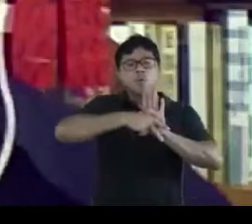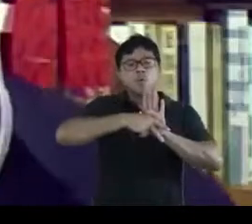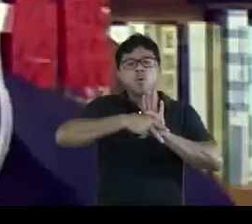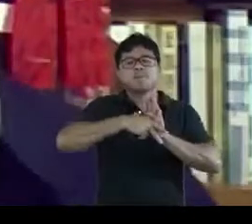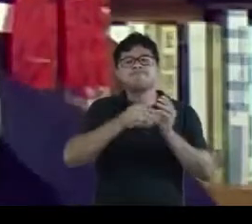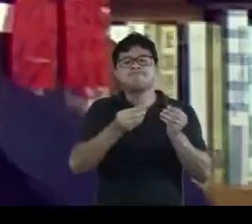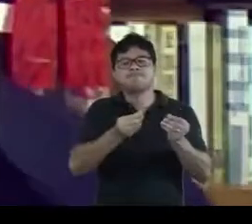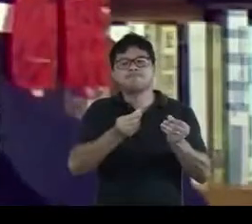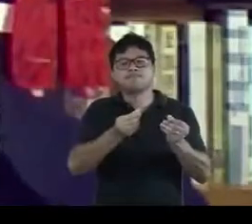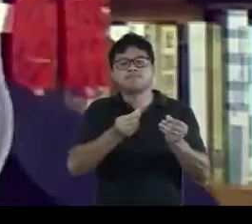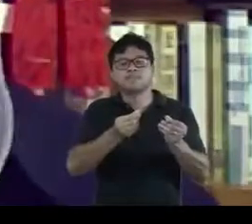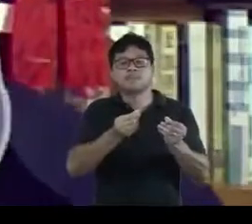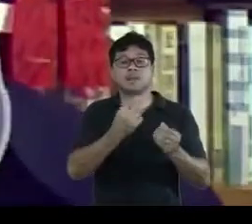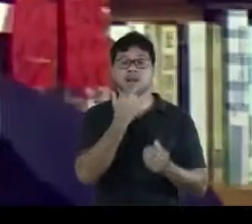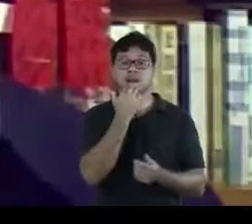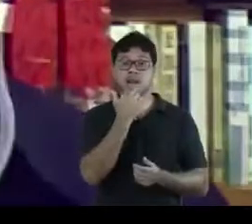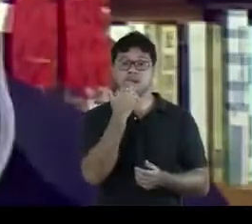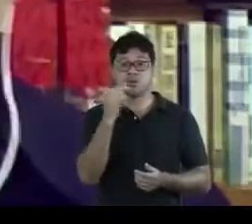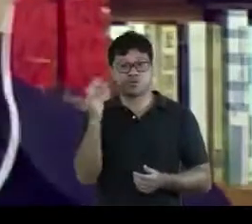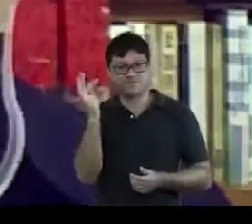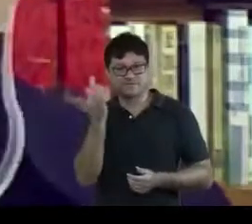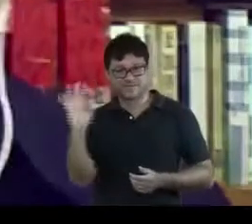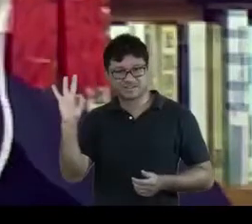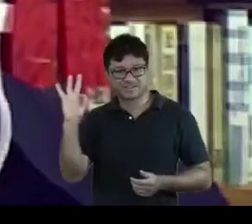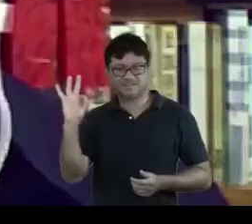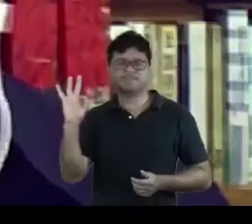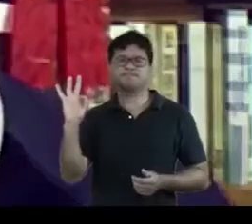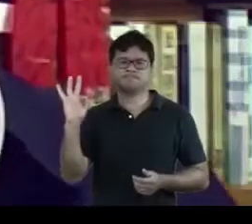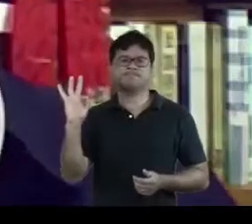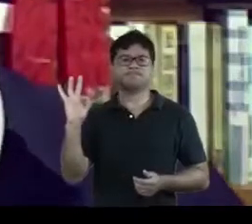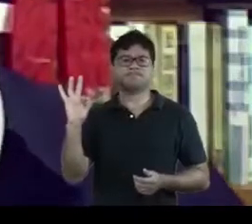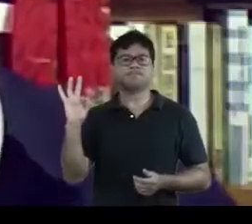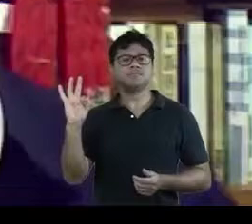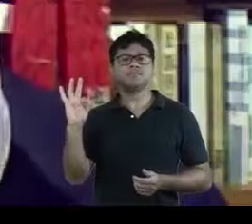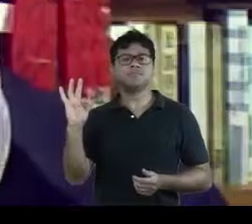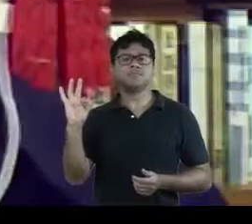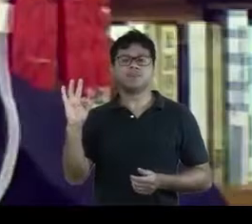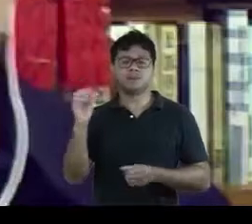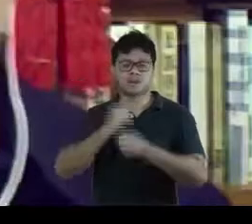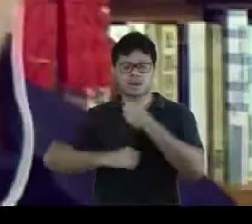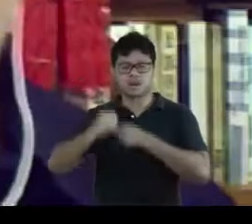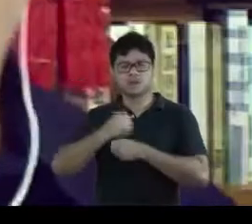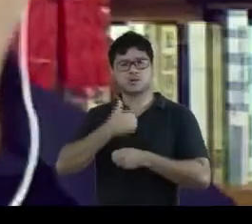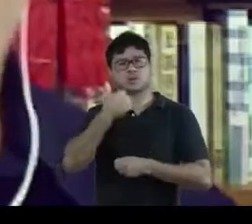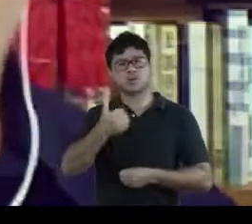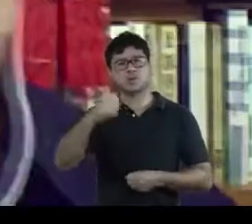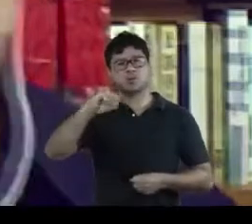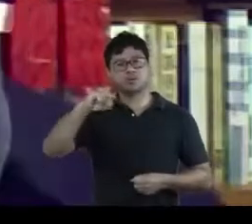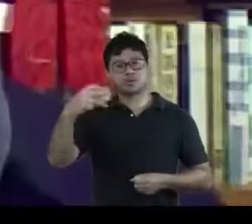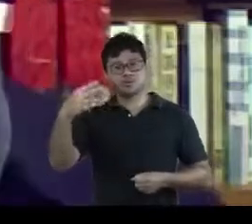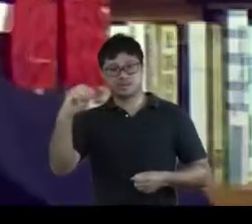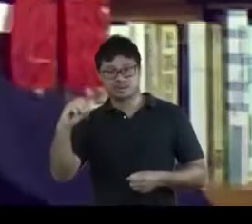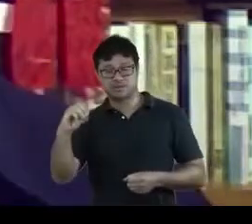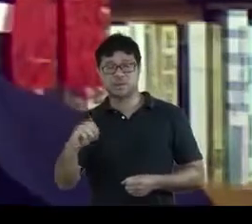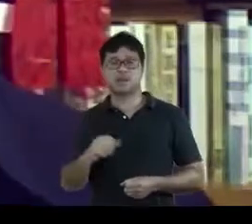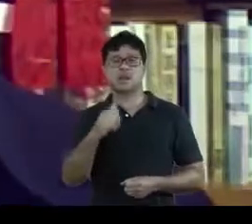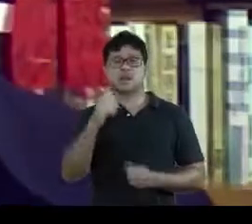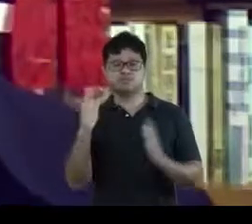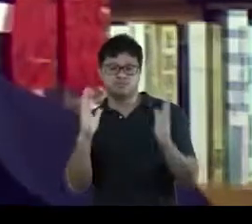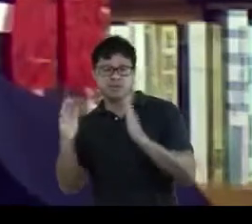livros em língua francesa, eles, entre os anos 30, 1830 e